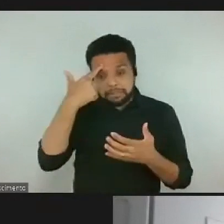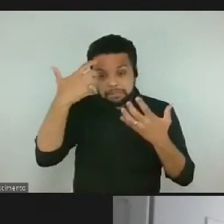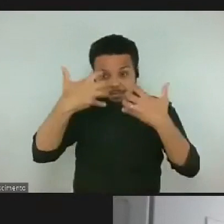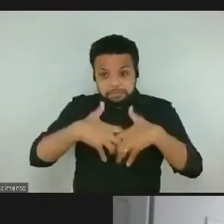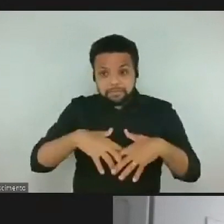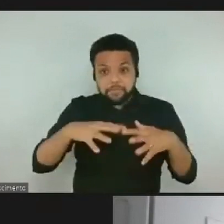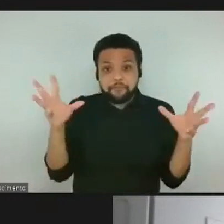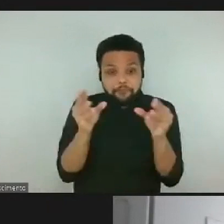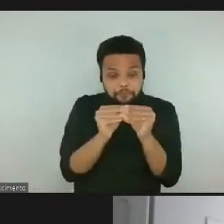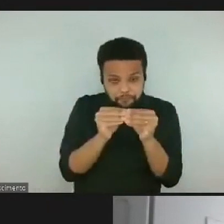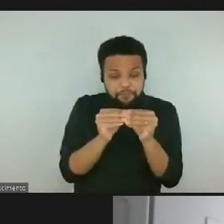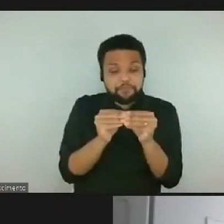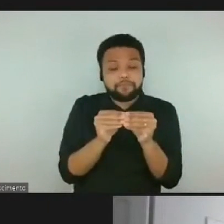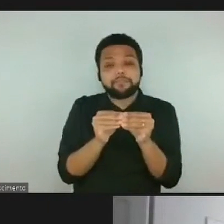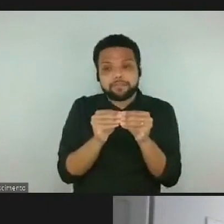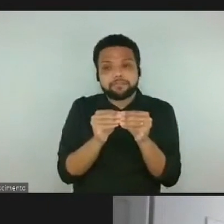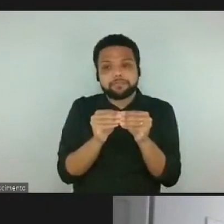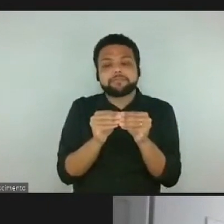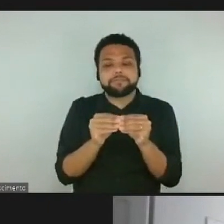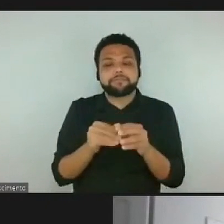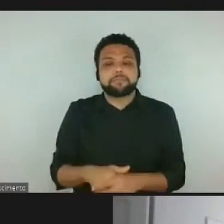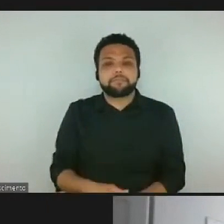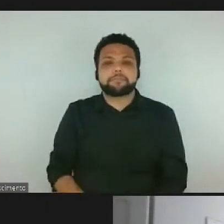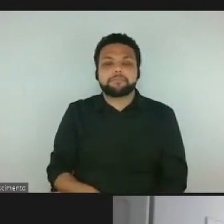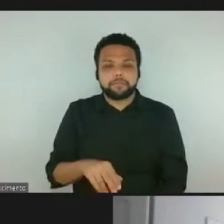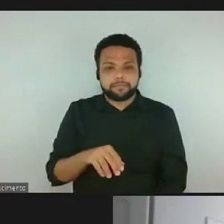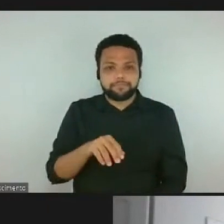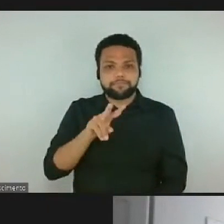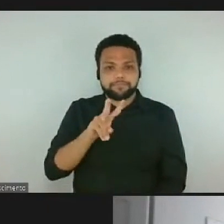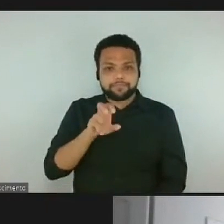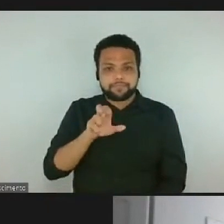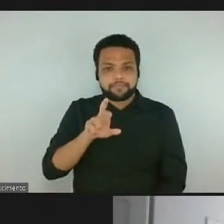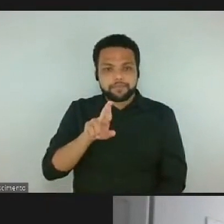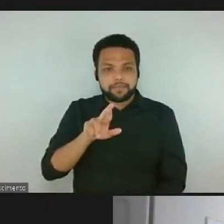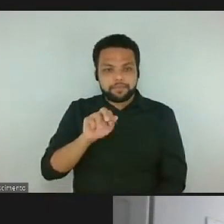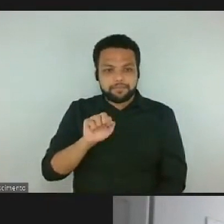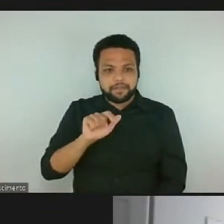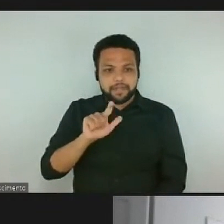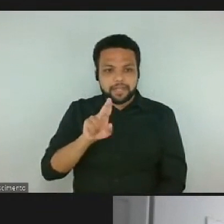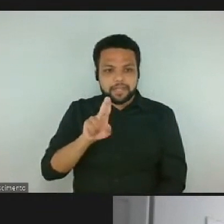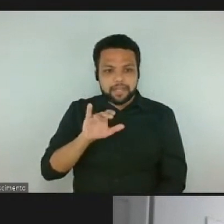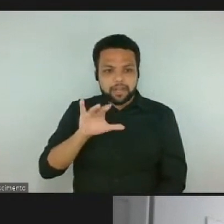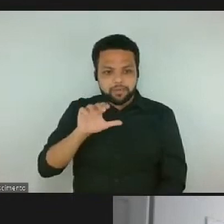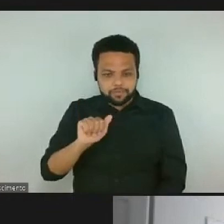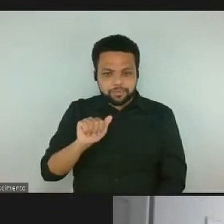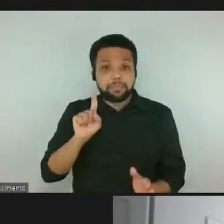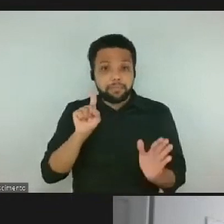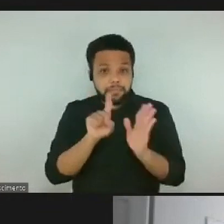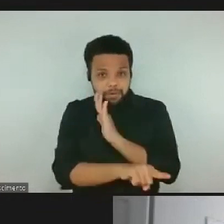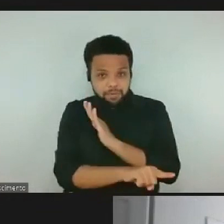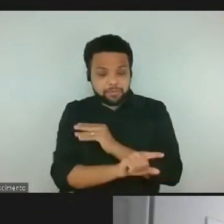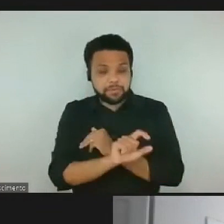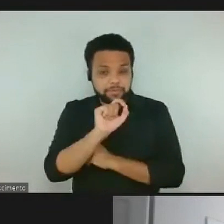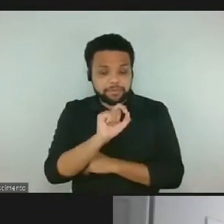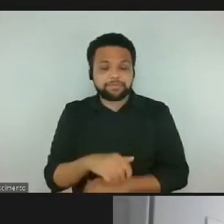sobre... Enfim, a Vera Lúcia Silvio Souza pergunta o seguinte,